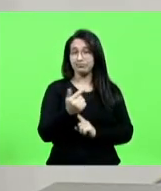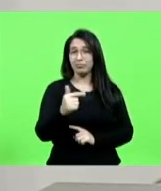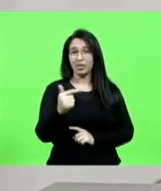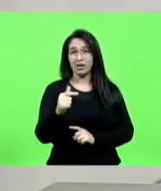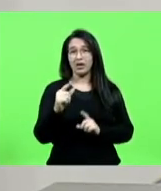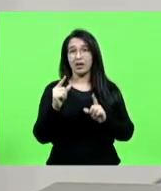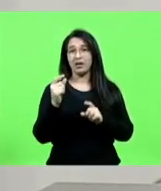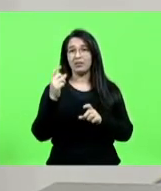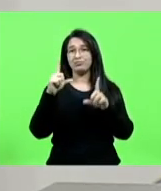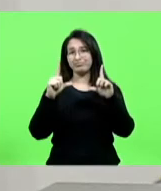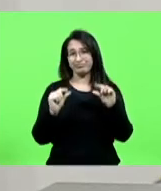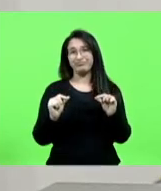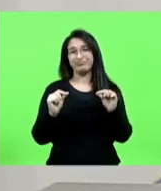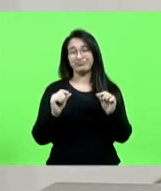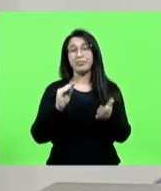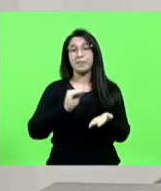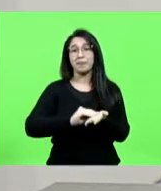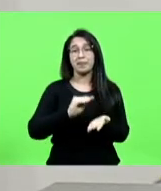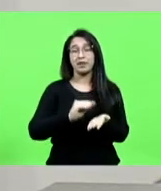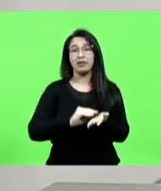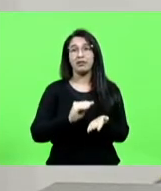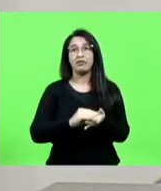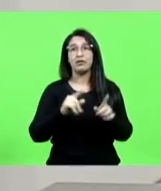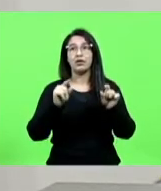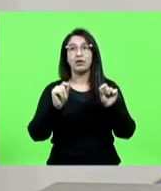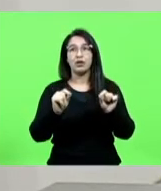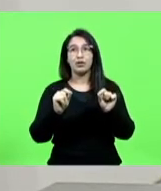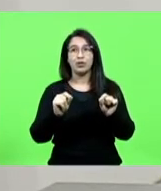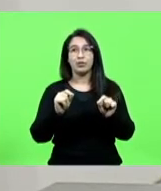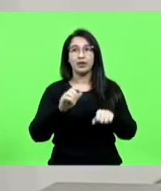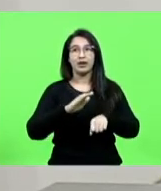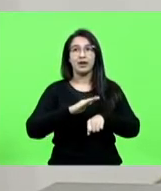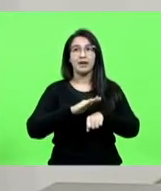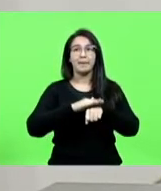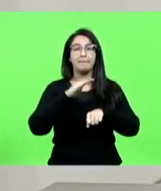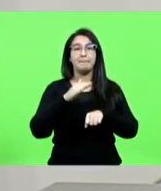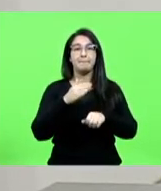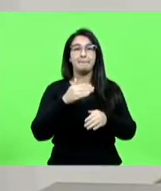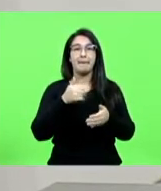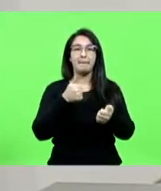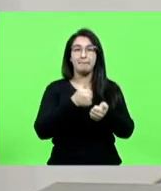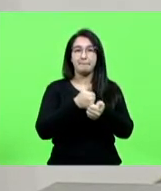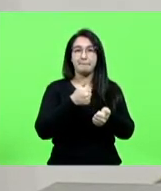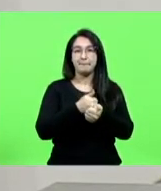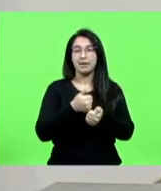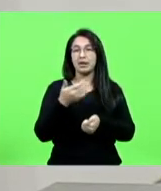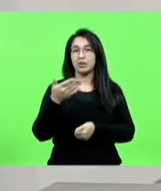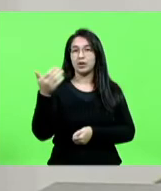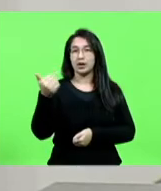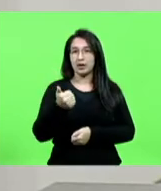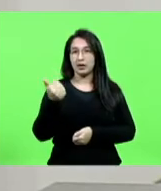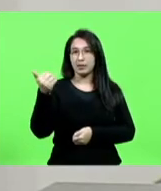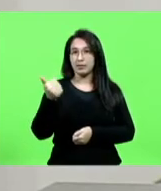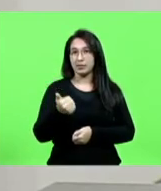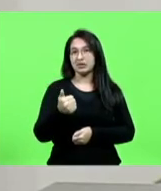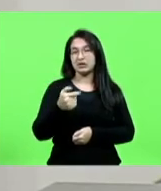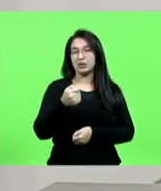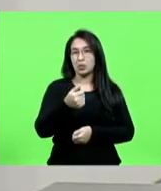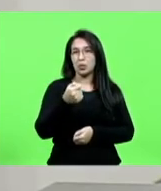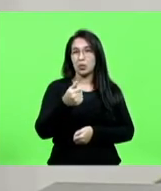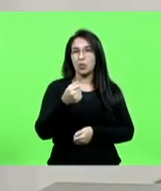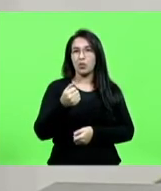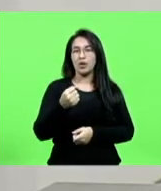e que ainda faltam os mais próximos para se aposentar 17 18